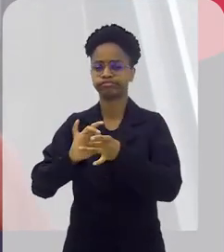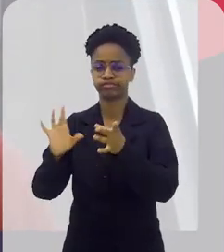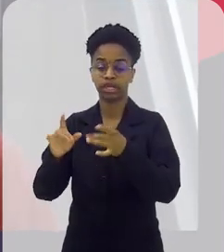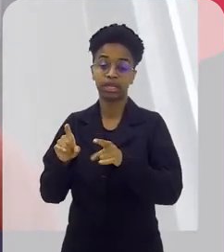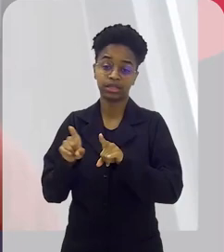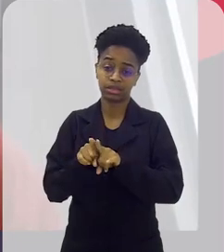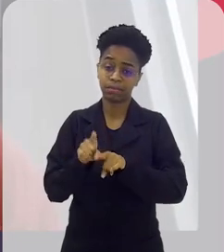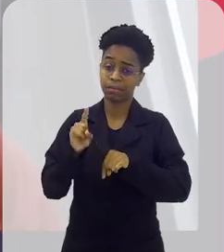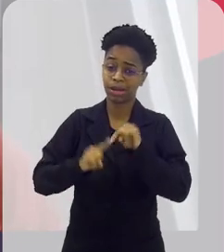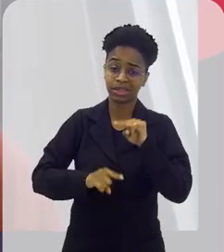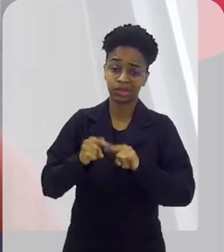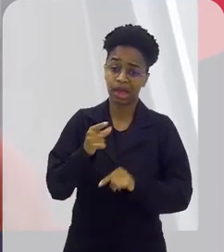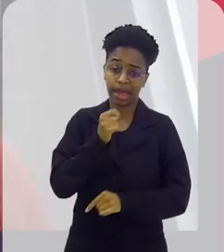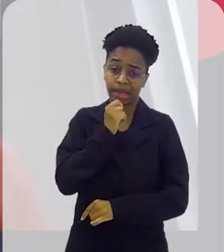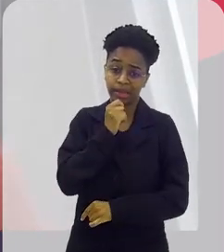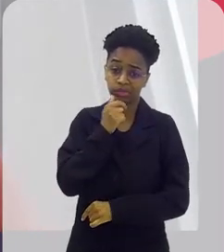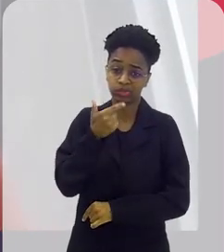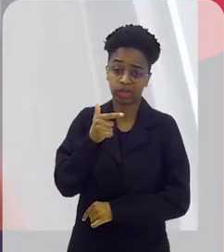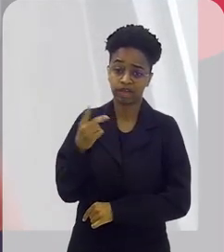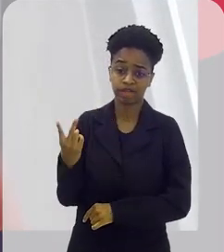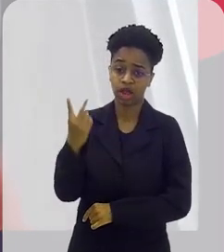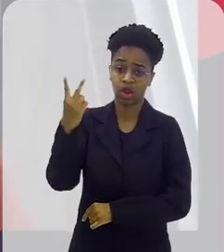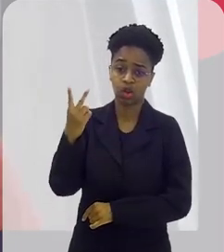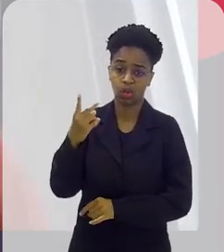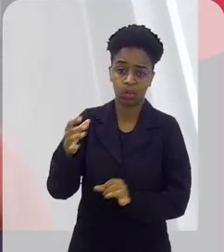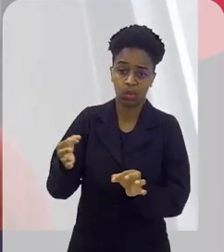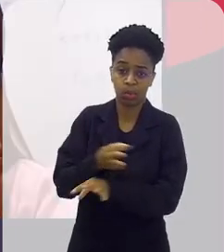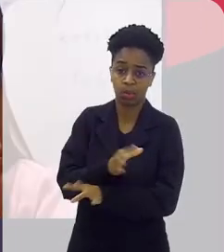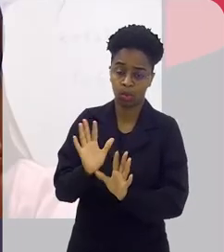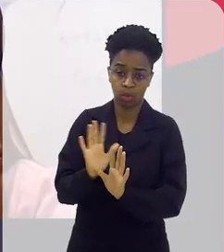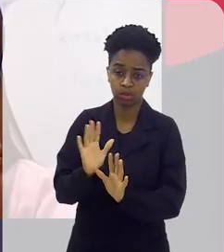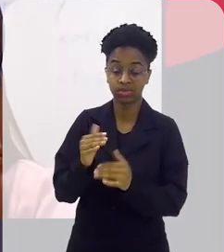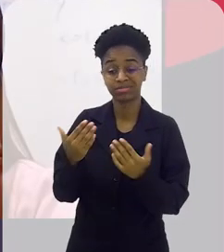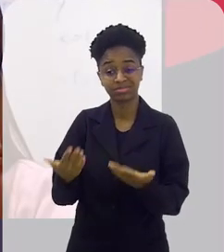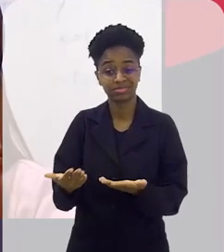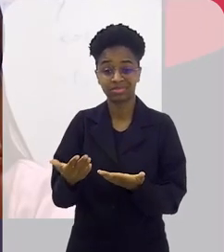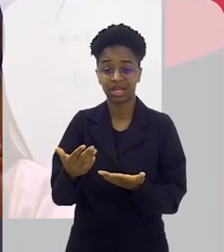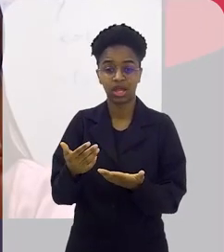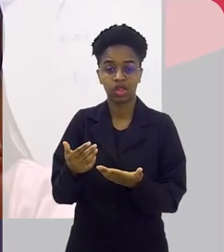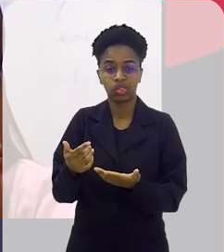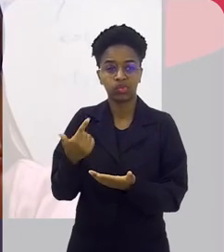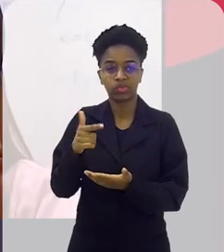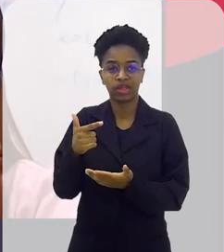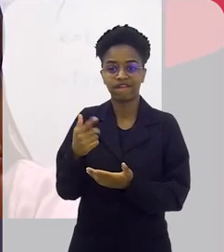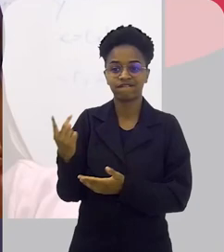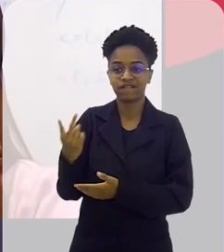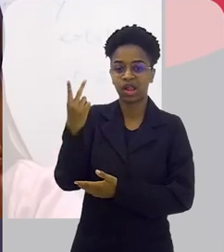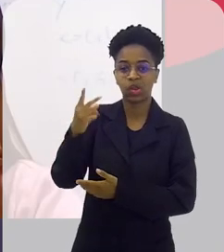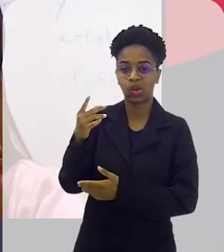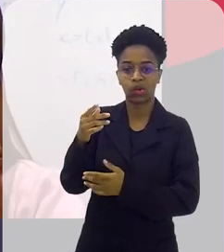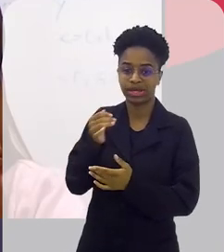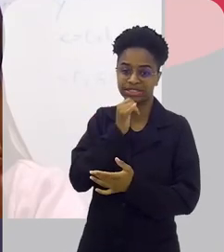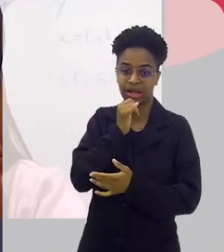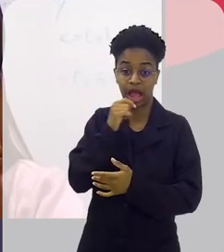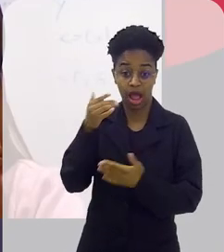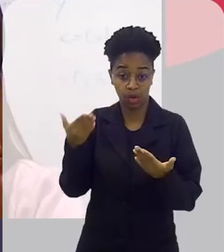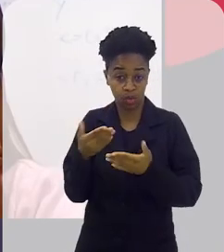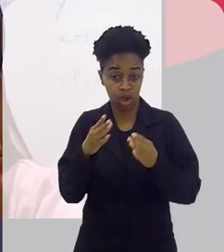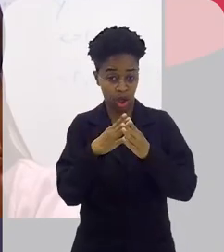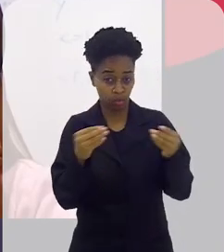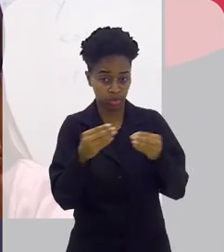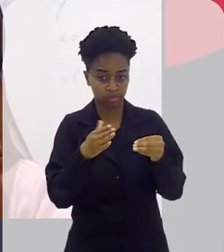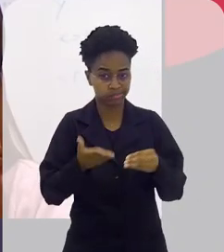aí. É uma matéria plena que ainda não tem o valor fixado. Então, ela está fora do preço de mercado. Hoje em dia, o preço do algodão,